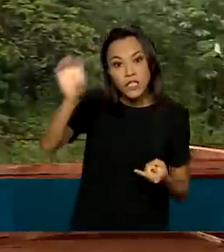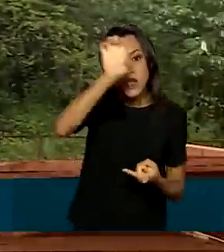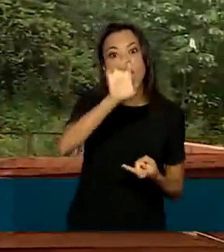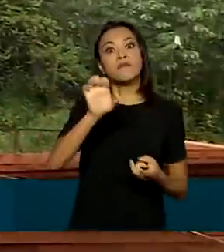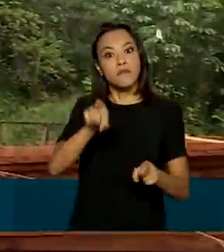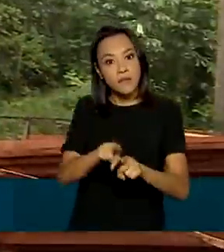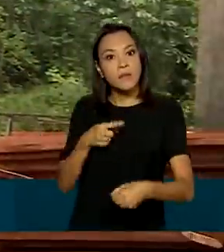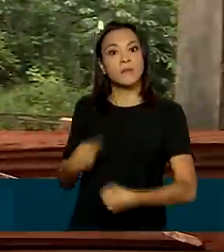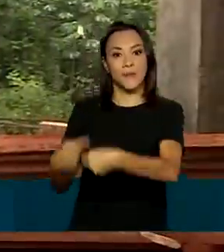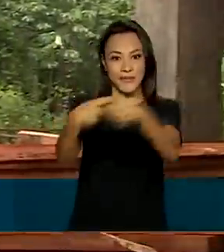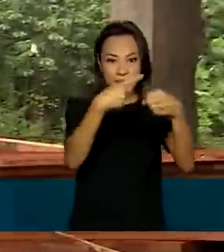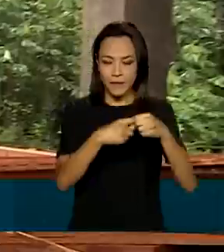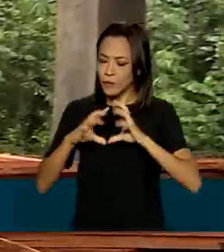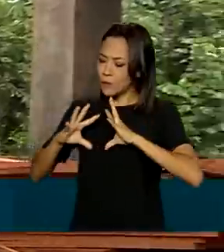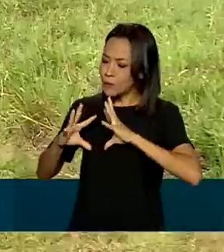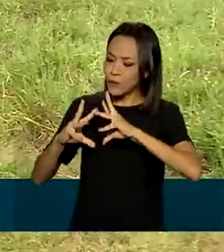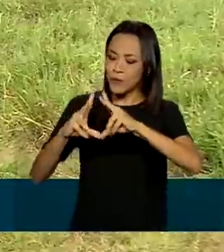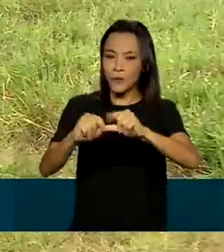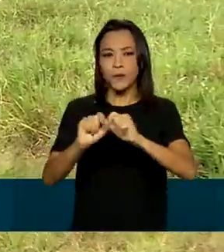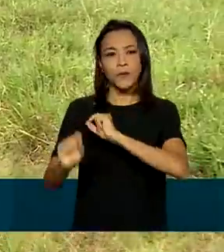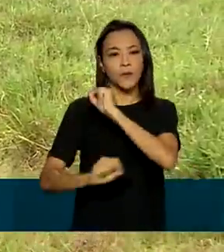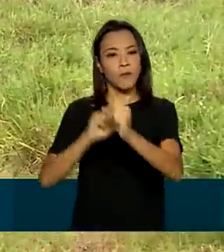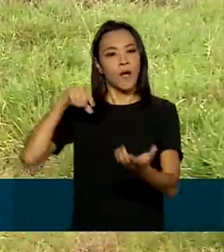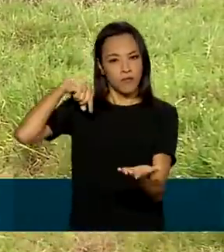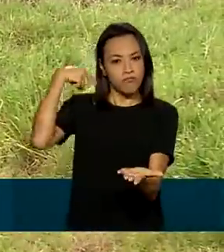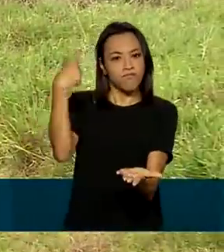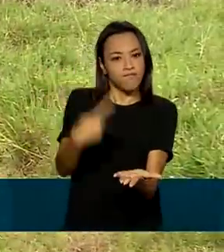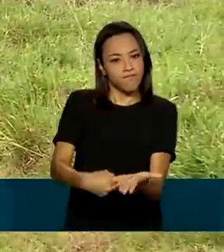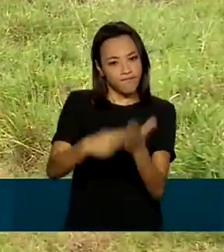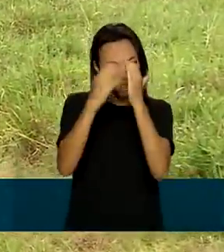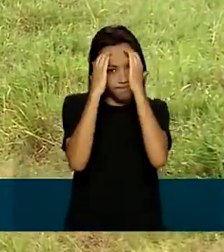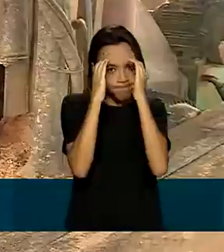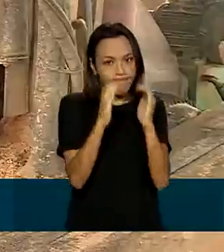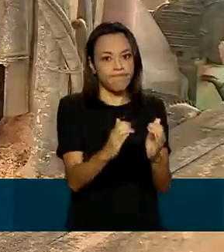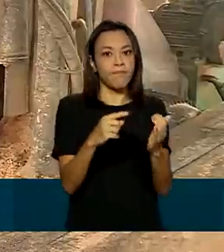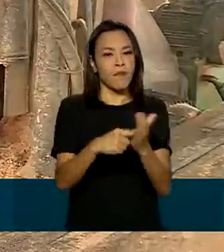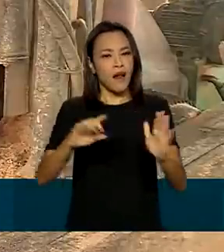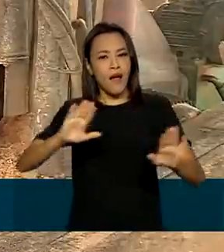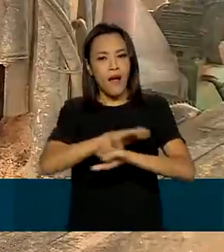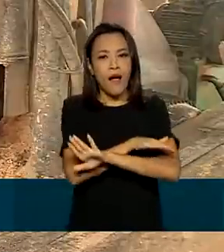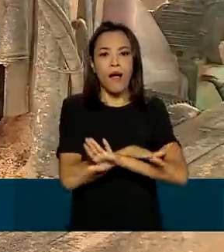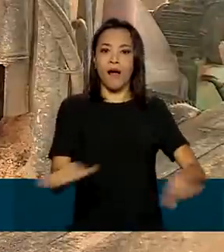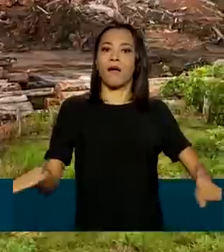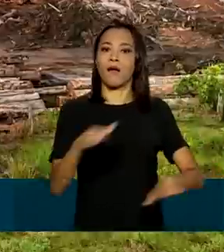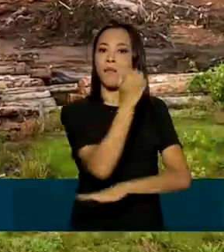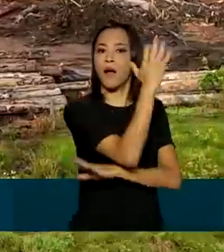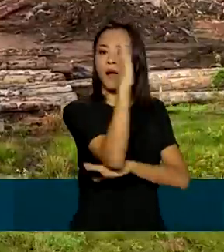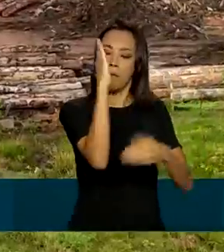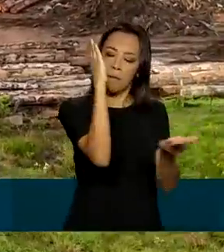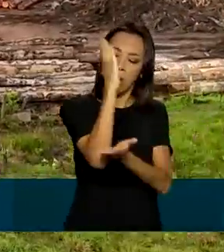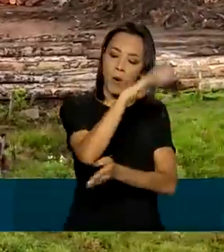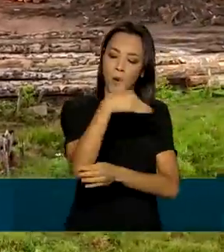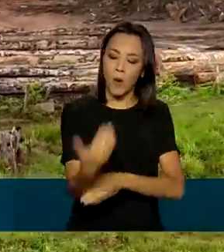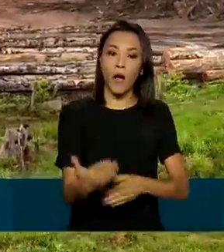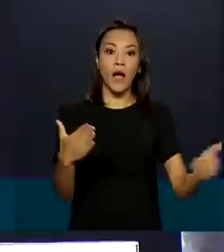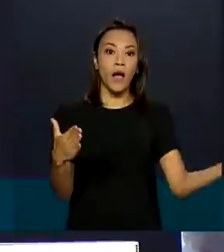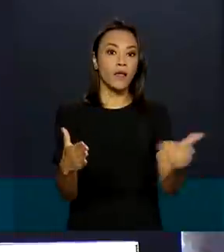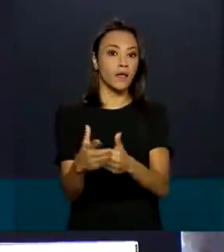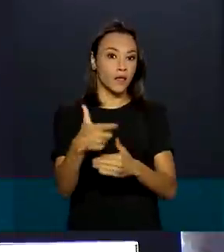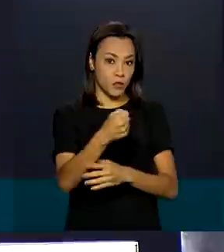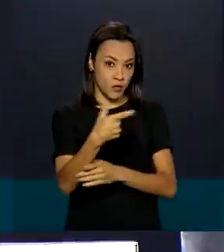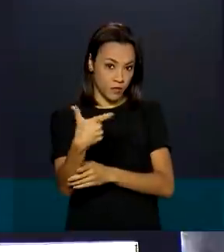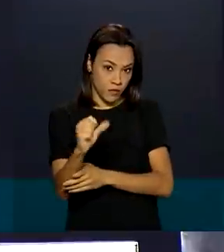municípios. Tudo para cumprir o compromisso de acabar com o desmatamento ilegal até 2028.